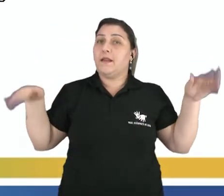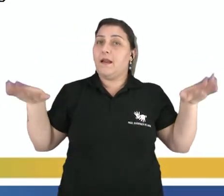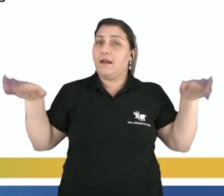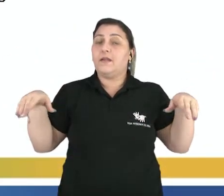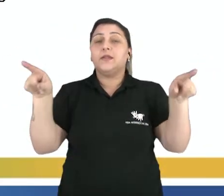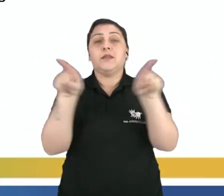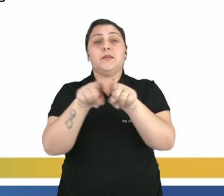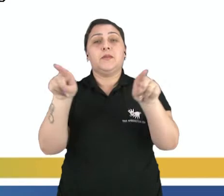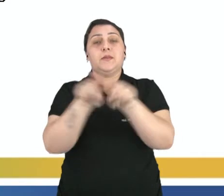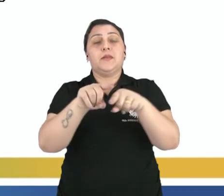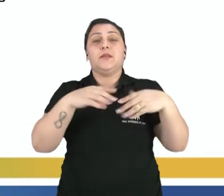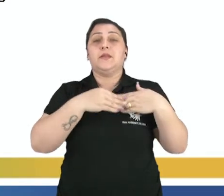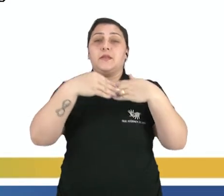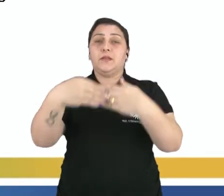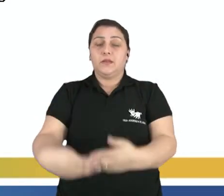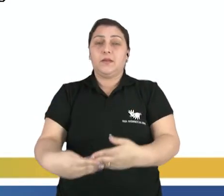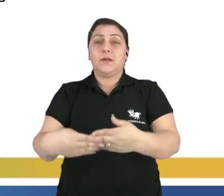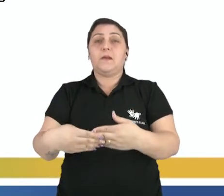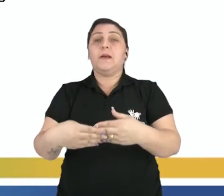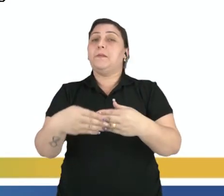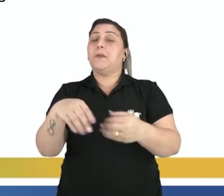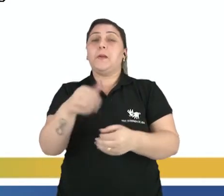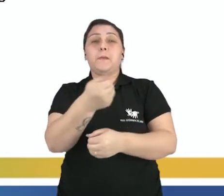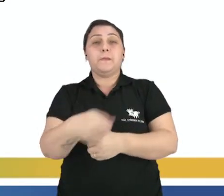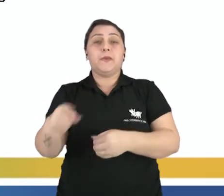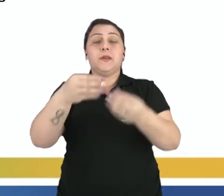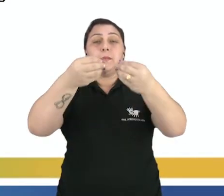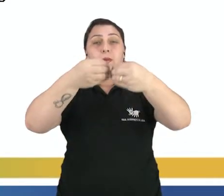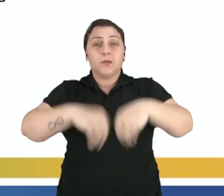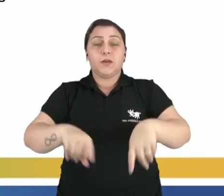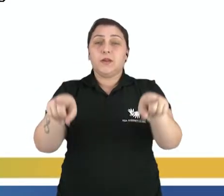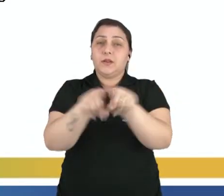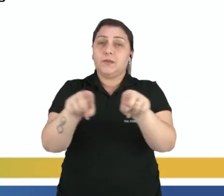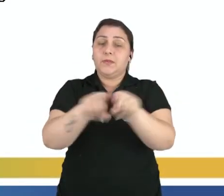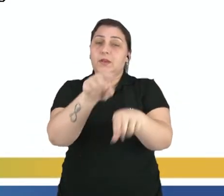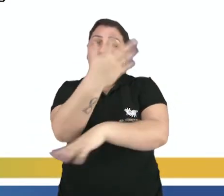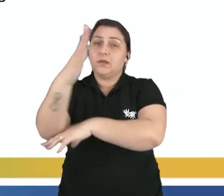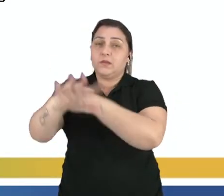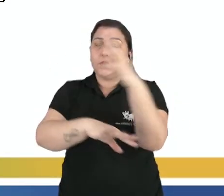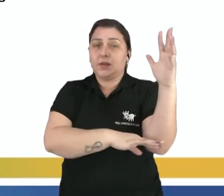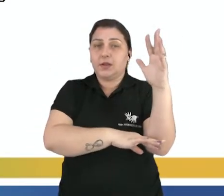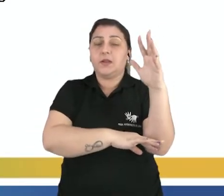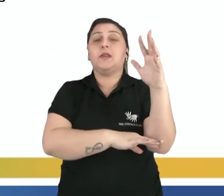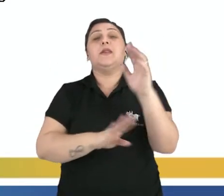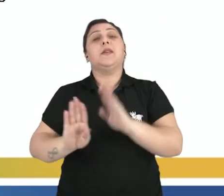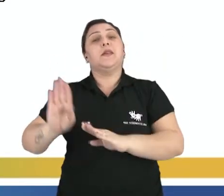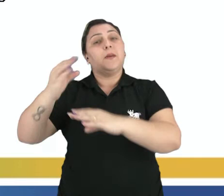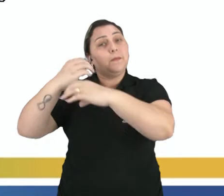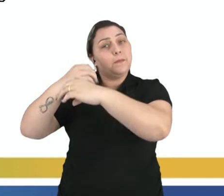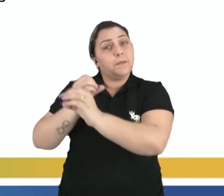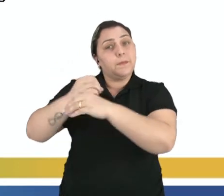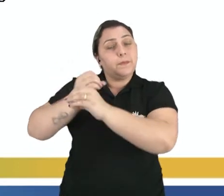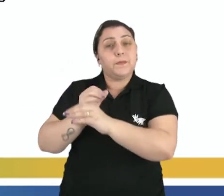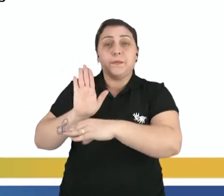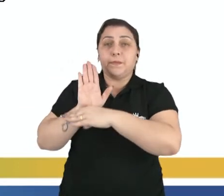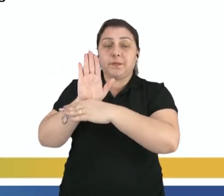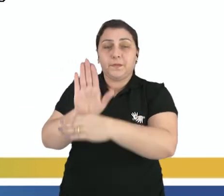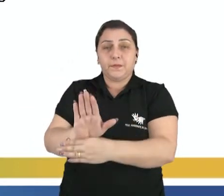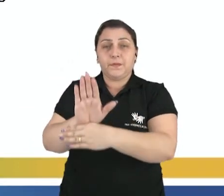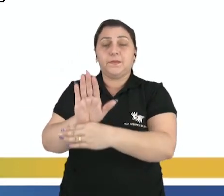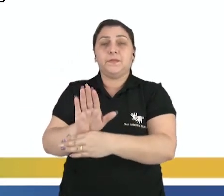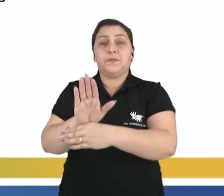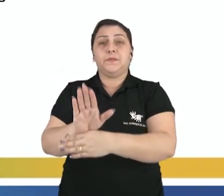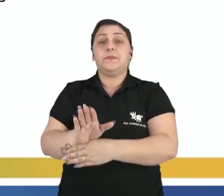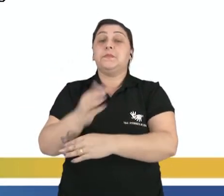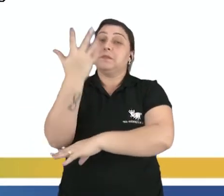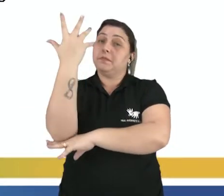elevar o rendimento, porém sem agredir a natureza. E além disso, essas biotecnologias ajudam com que